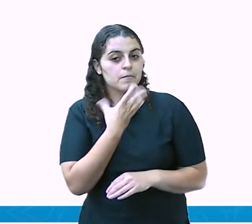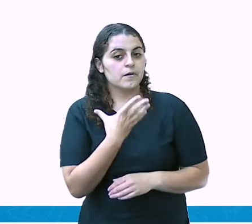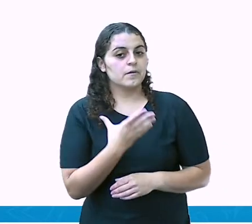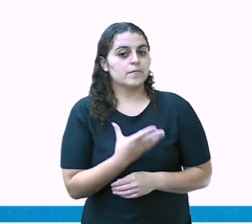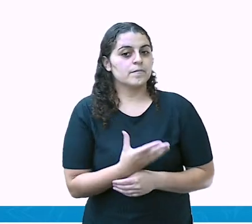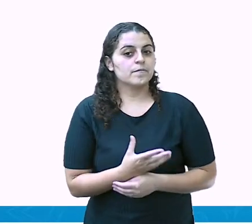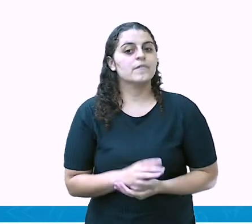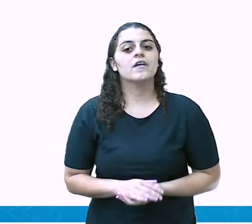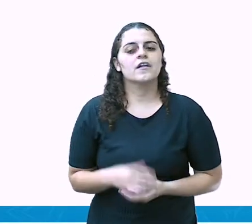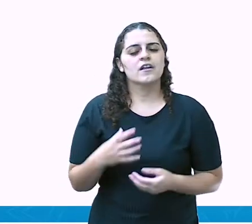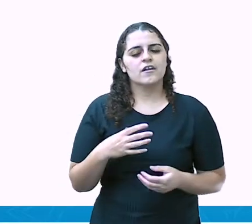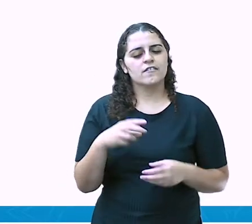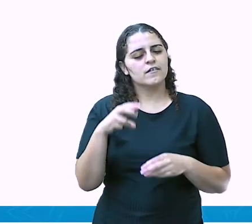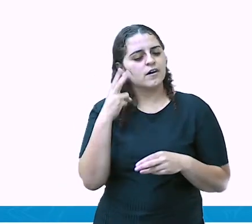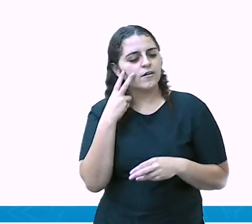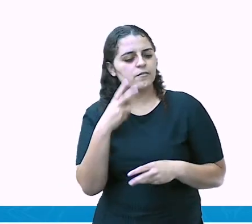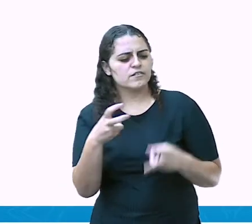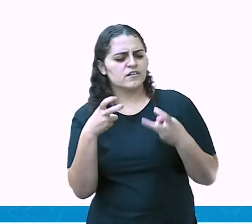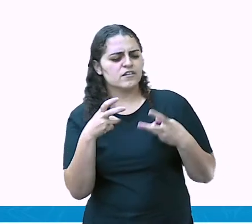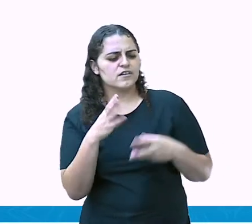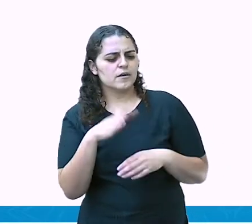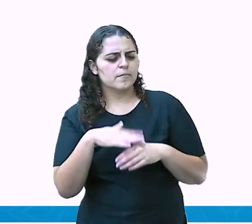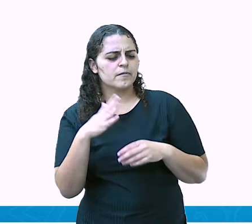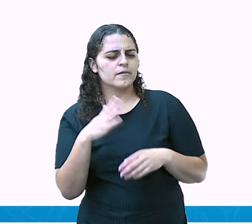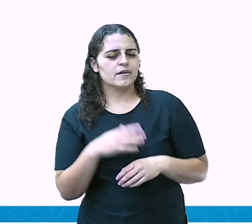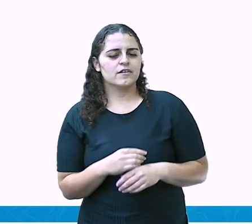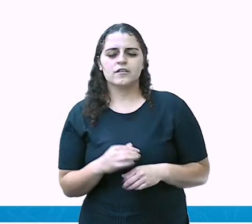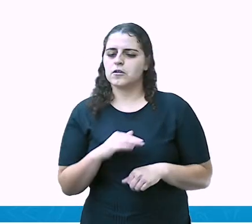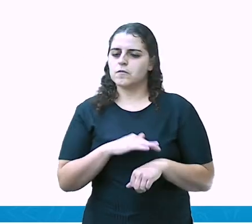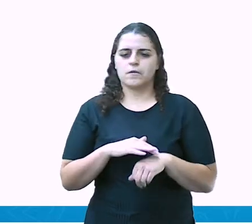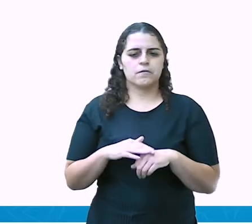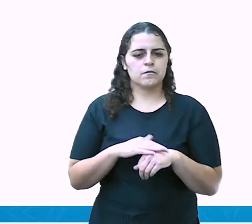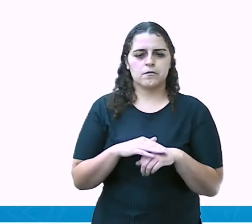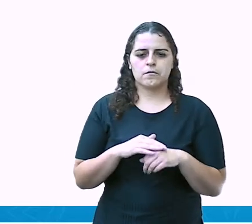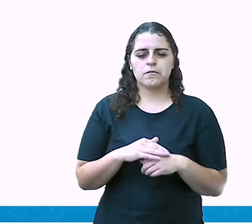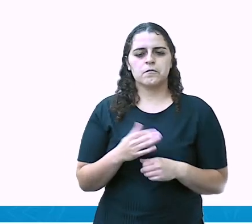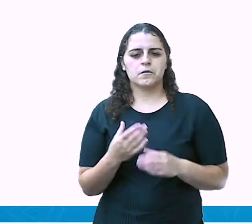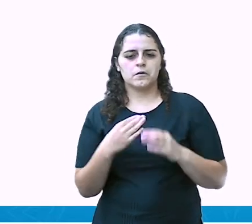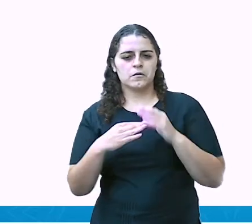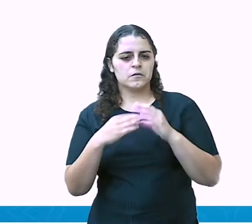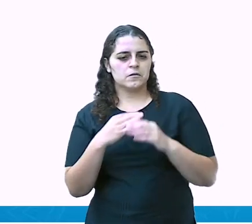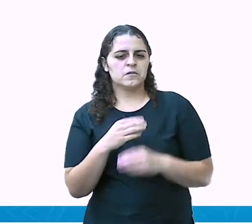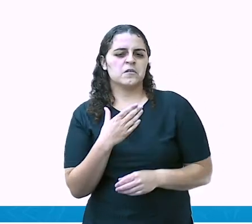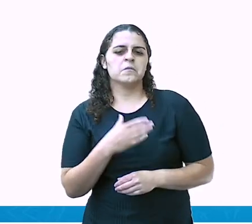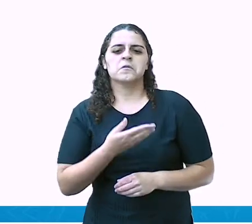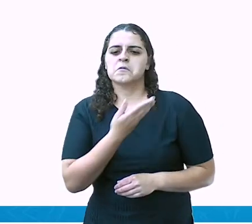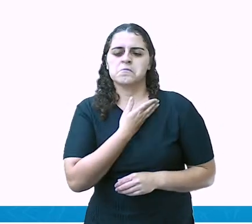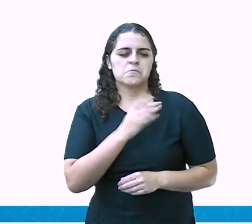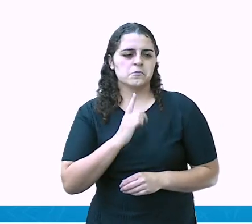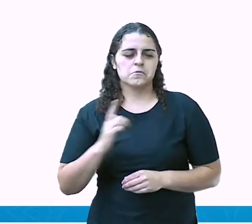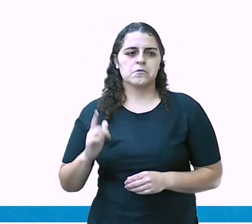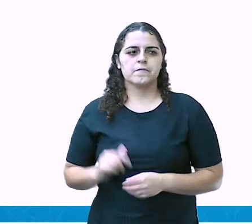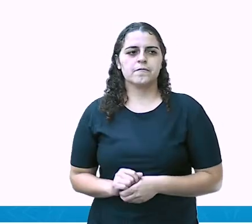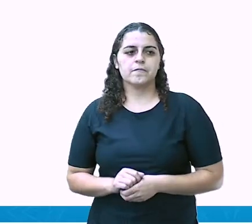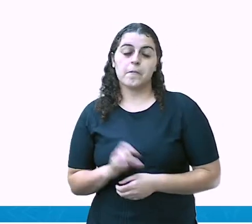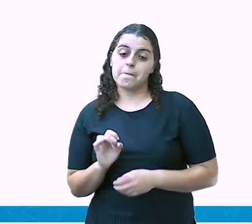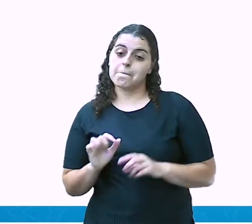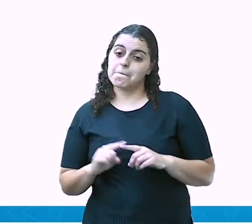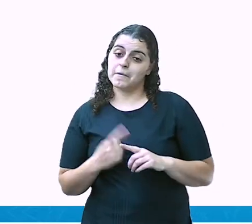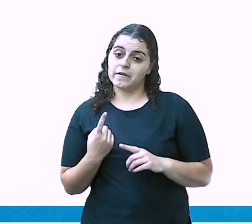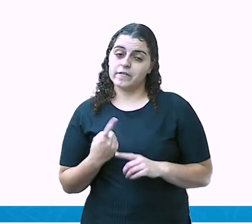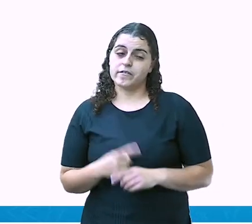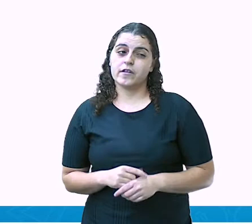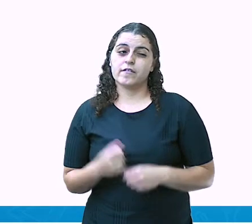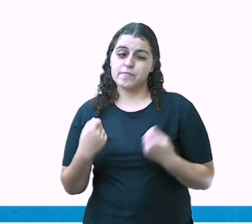vantagem, ela vai se centrar mais, ela vai ficar conversando ali com um amiguinho, com outro amiguinho, mas isso não é tudo,